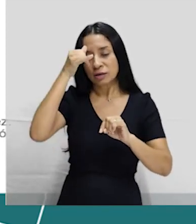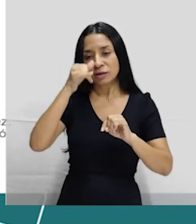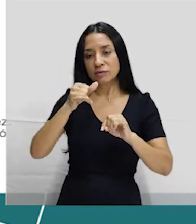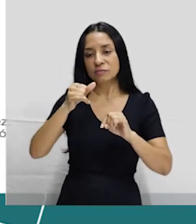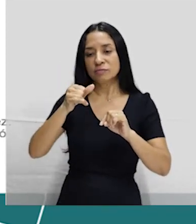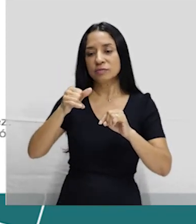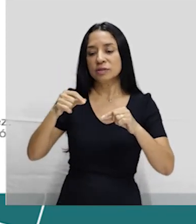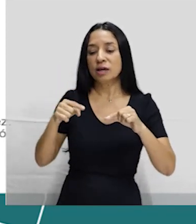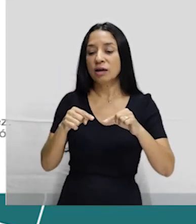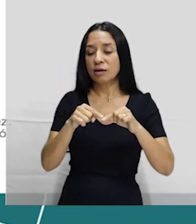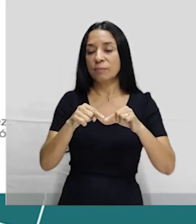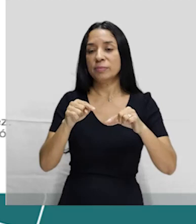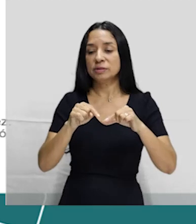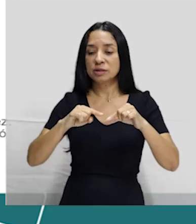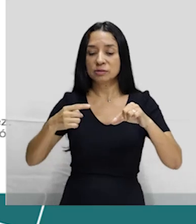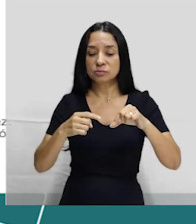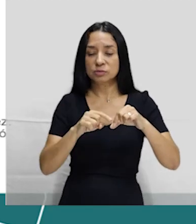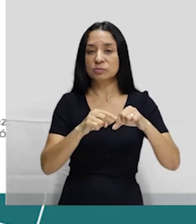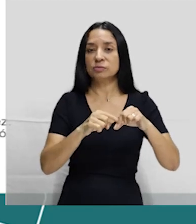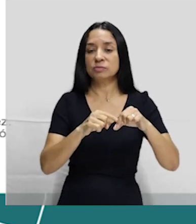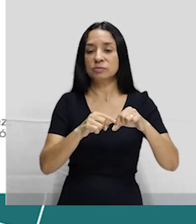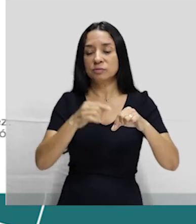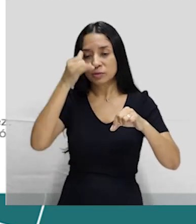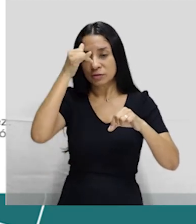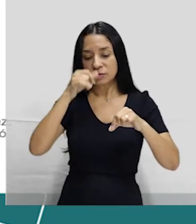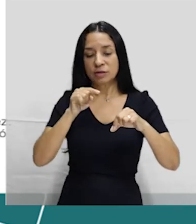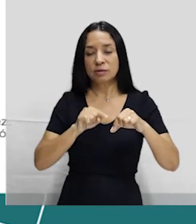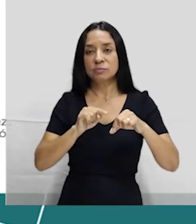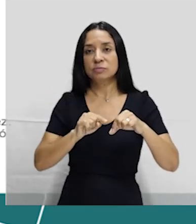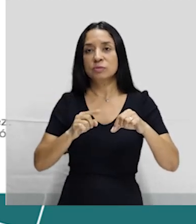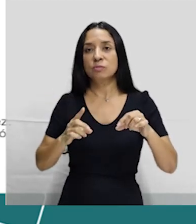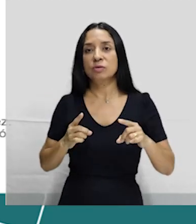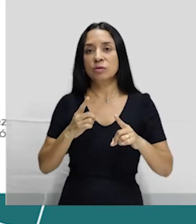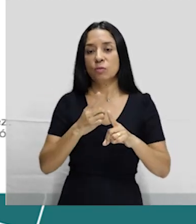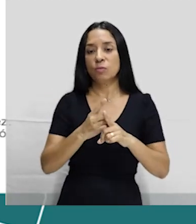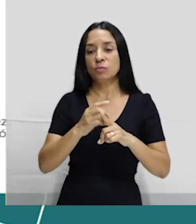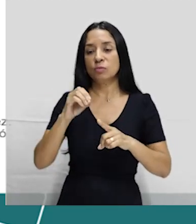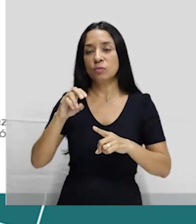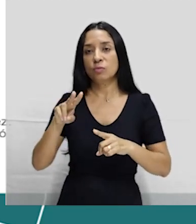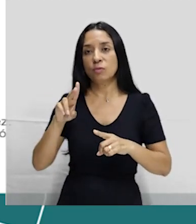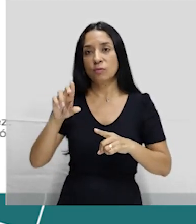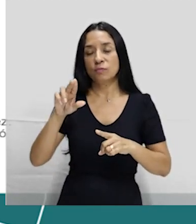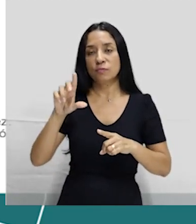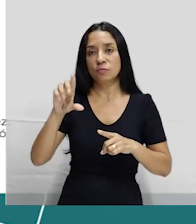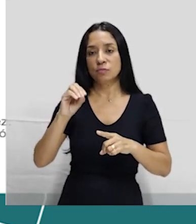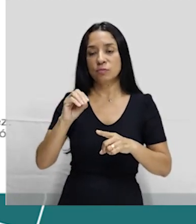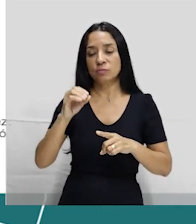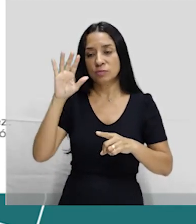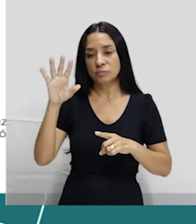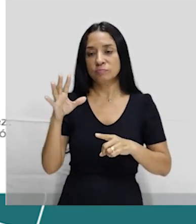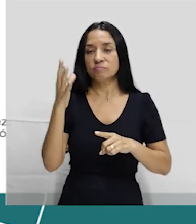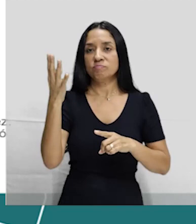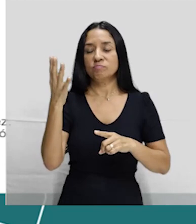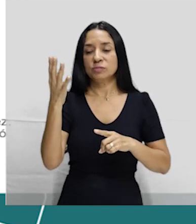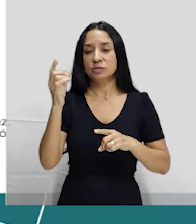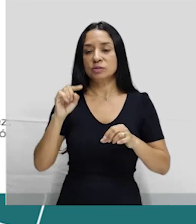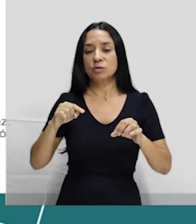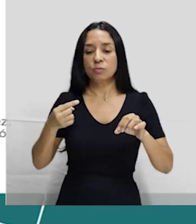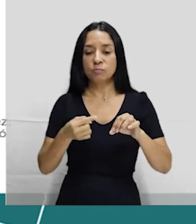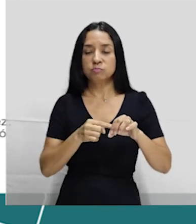passagem do espermatozoide, principalmente para que ele não encontre com o óvulo e assim não aconteça a